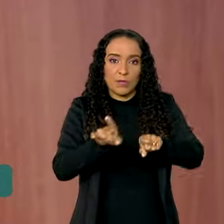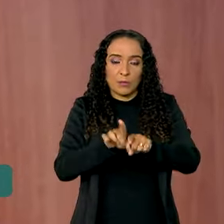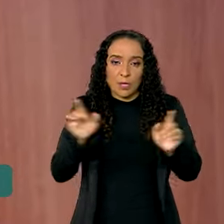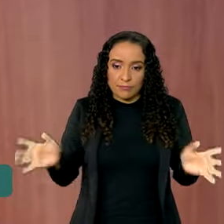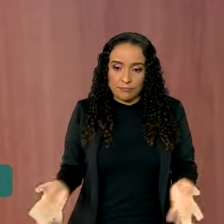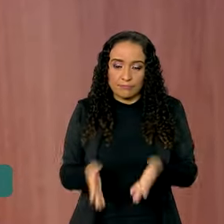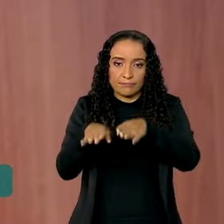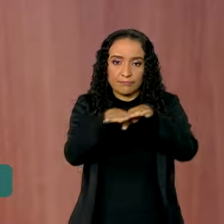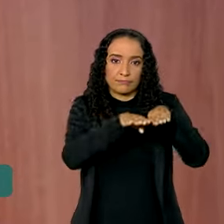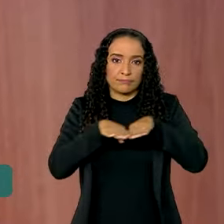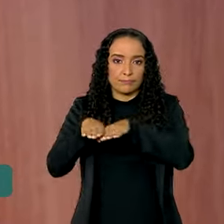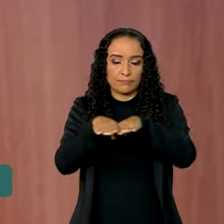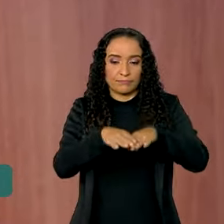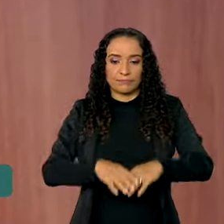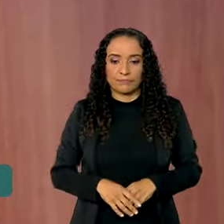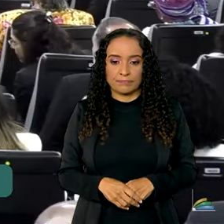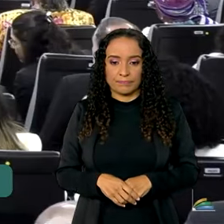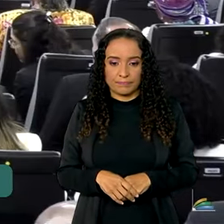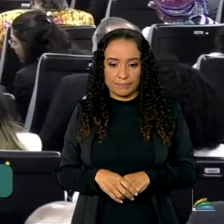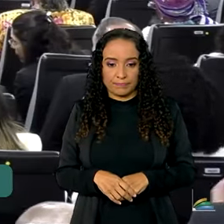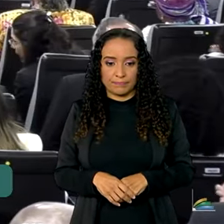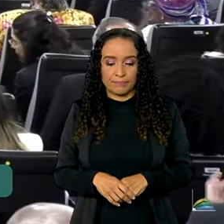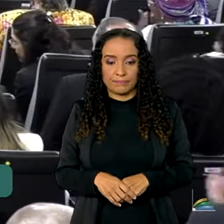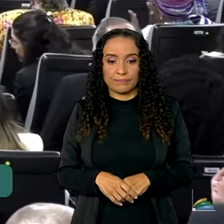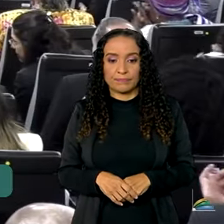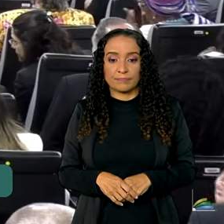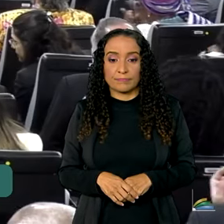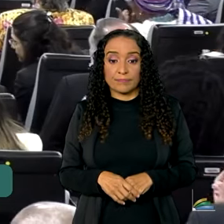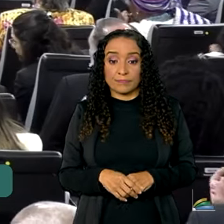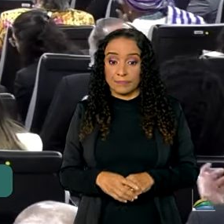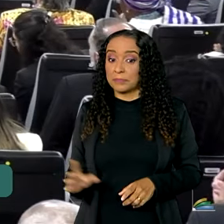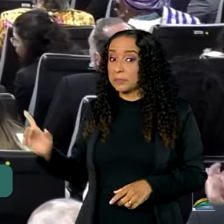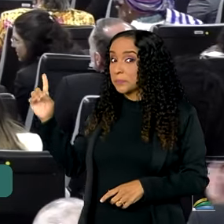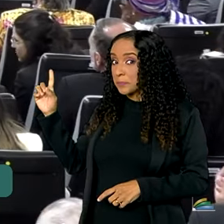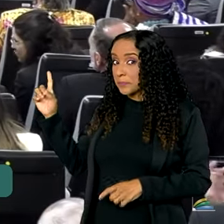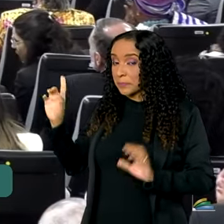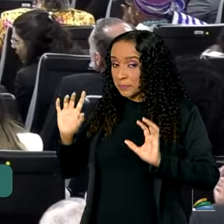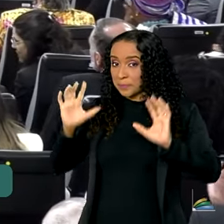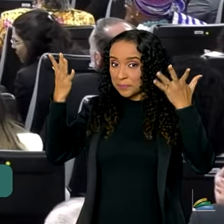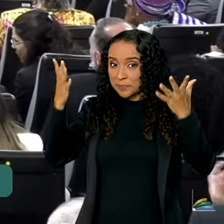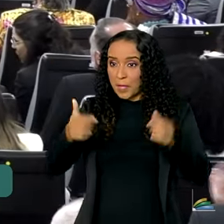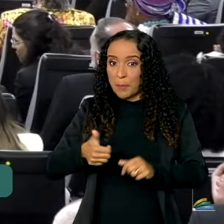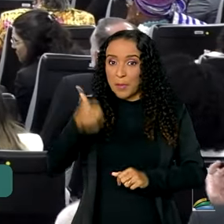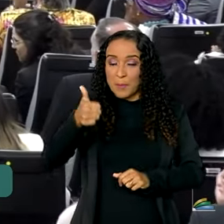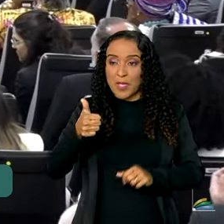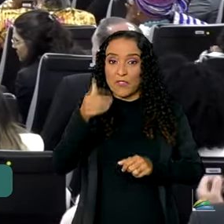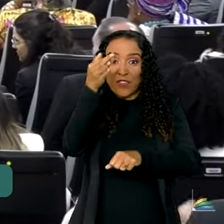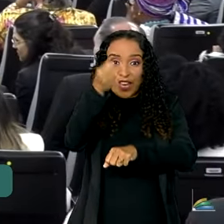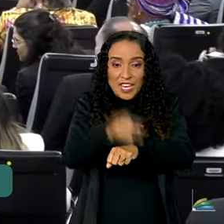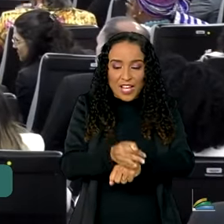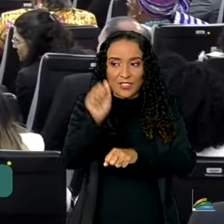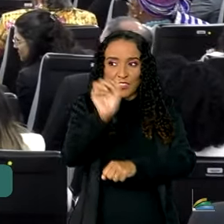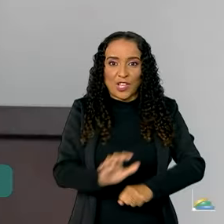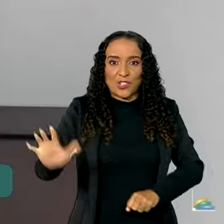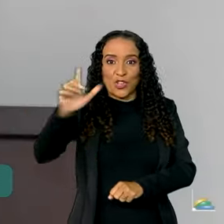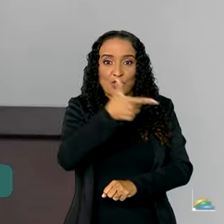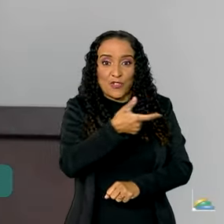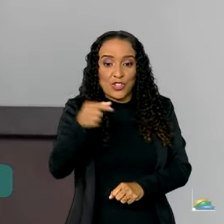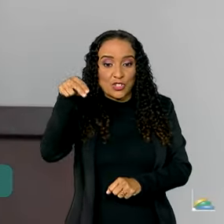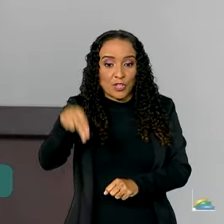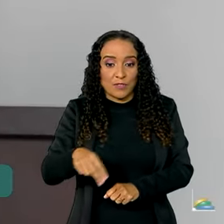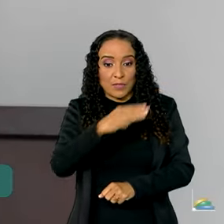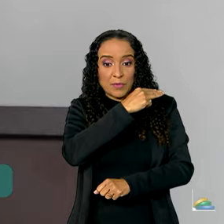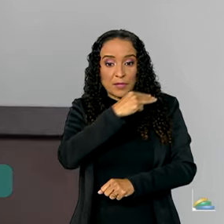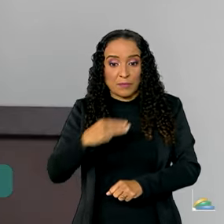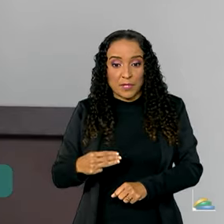e à promoção da igualdade. Na cerimônia de celebração do primeiro feriado nacional de 20 de novembro, a